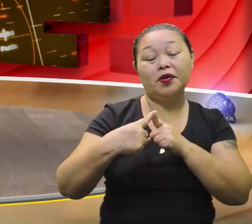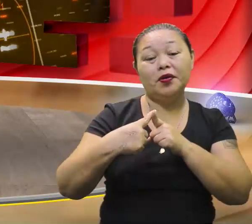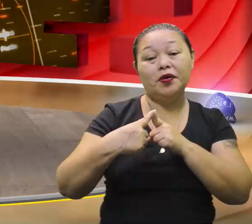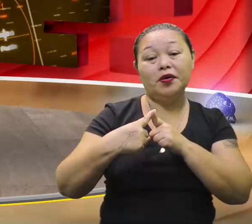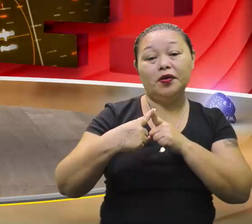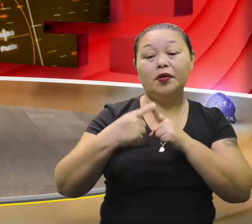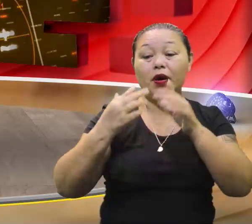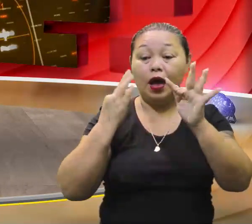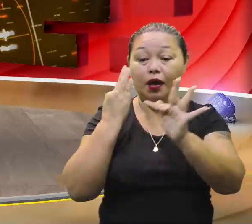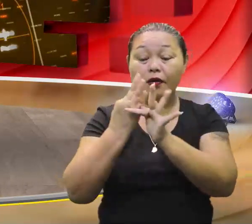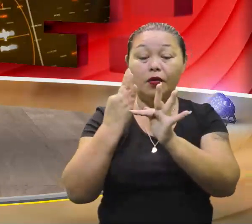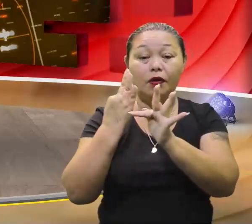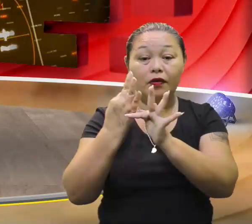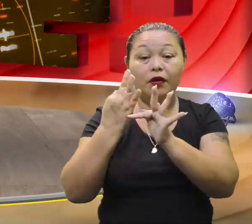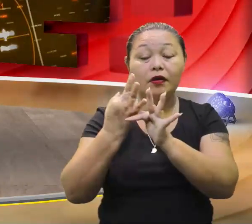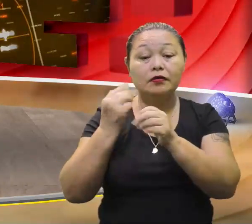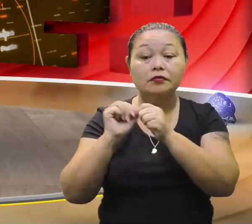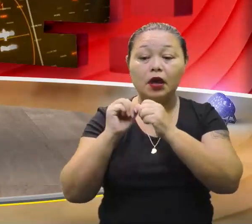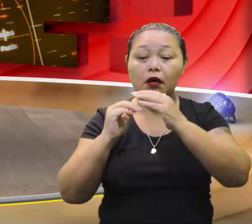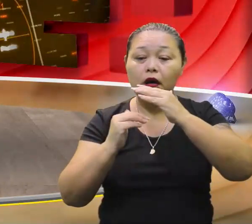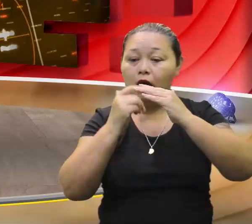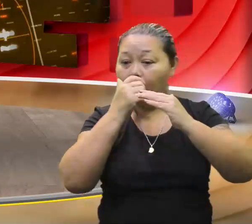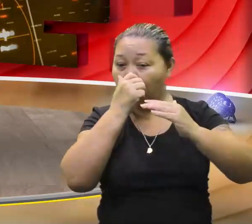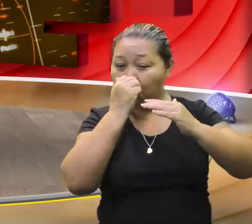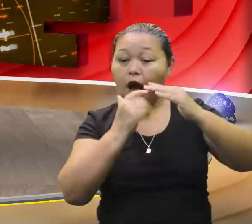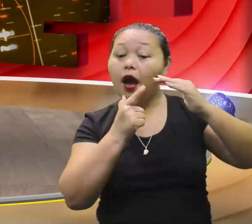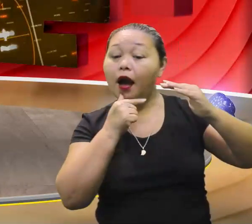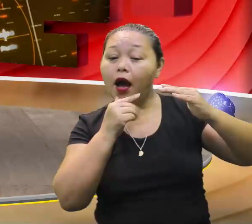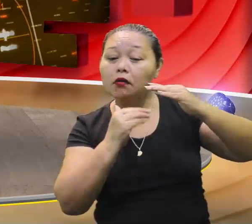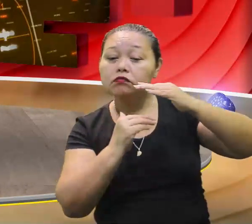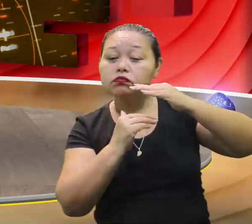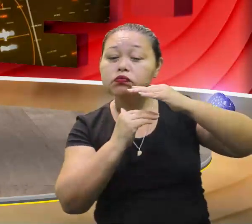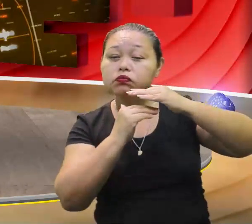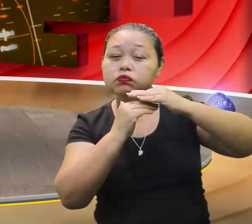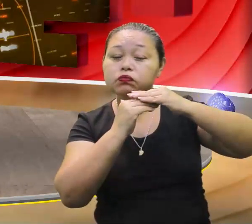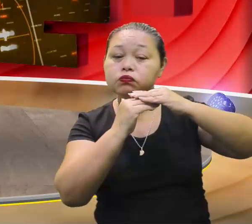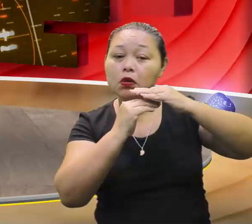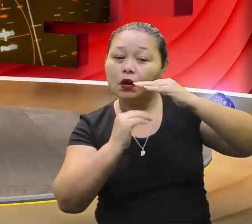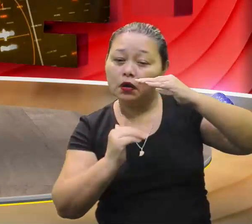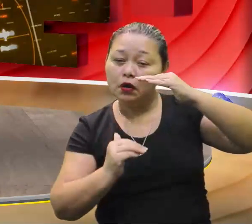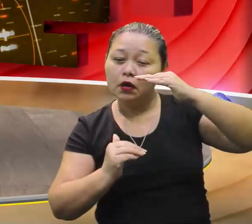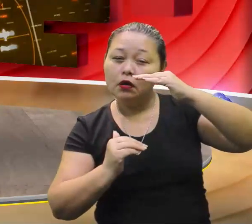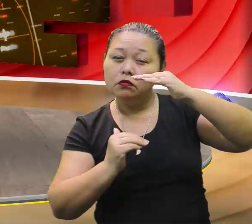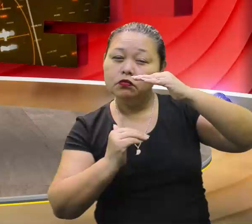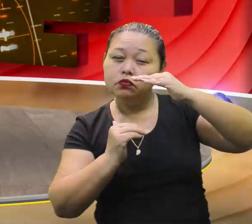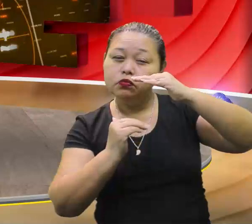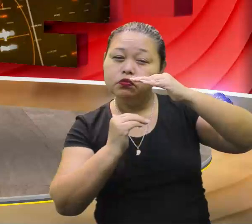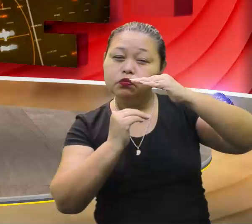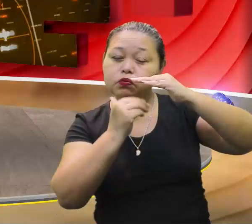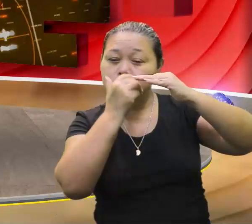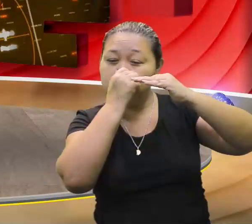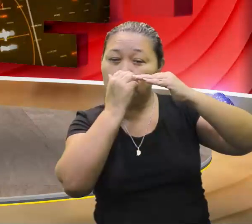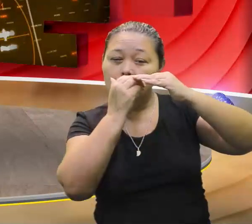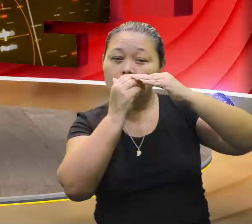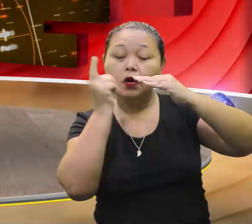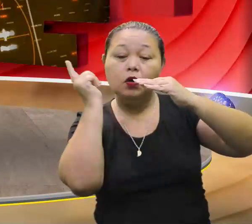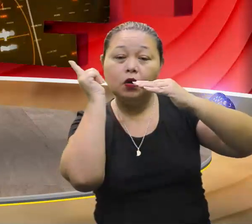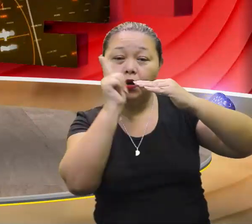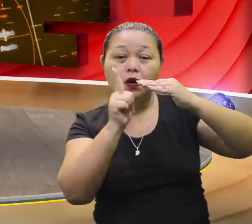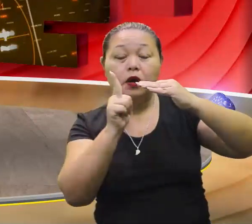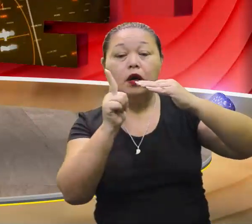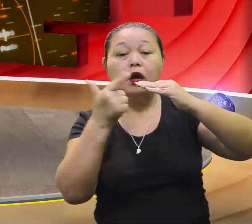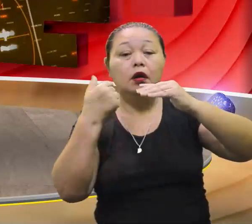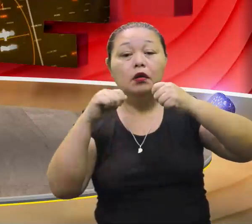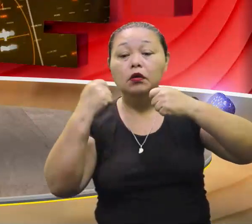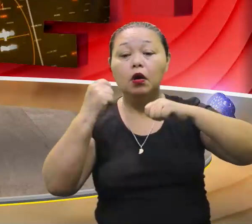A física nos ensina que existe uma pressão da água. E mesmo tendo que subir aquele pedaço ali, ela ia conseguir subir